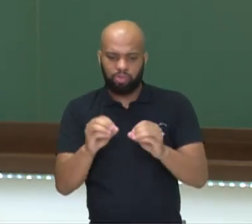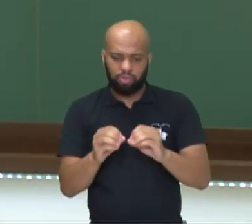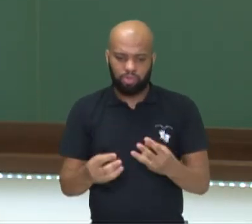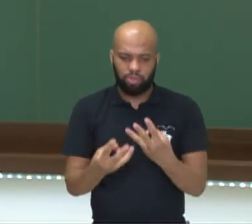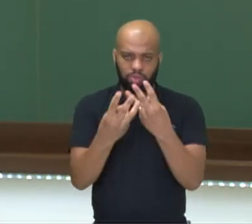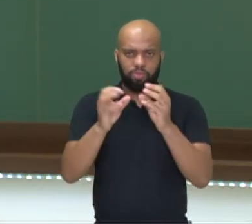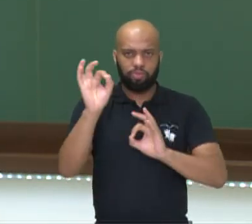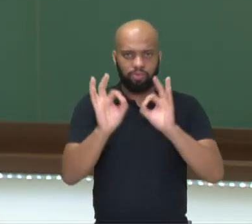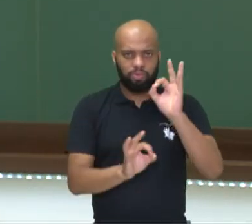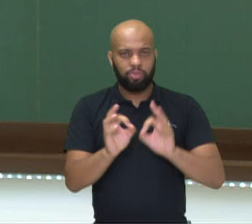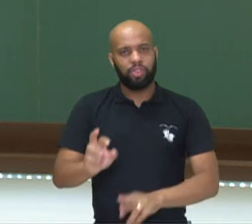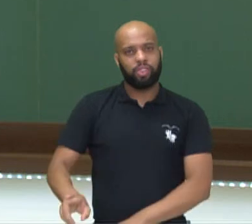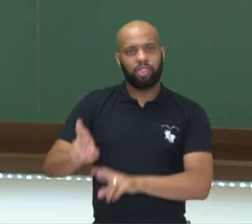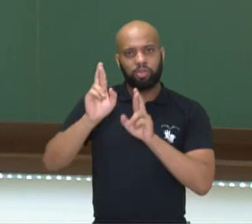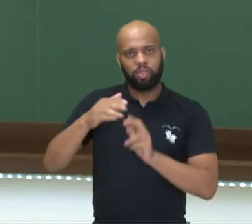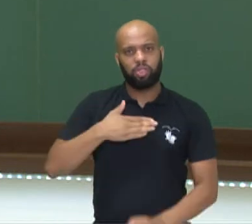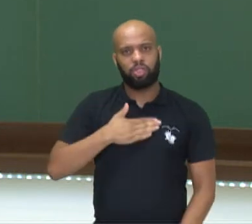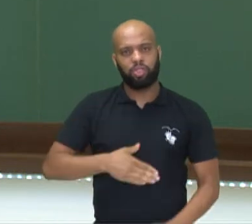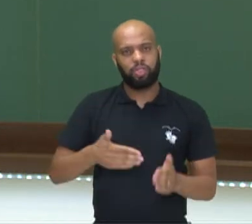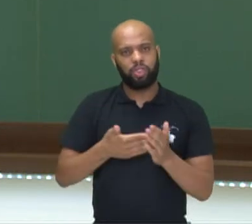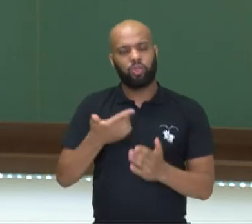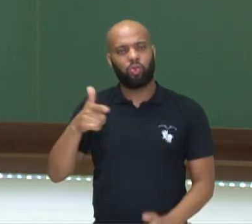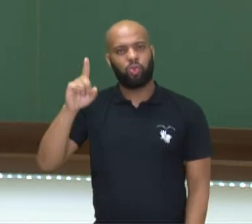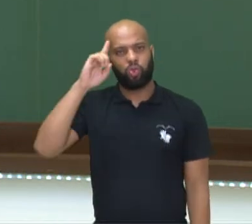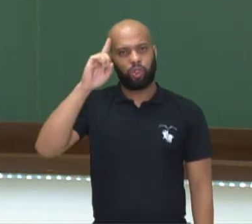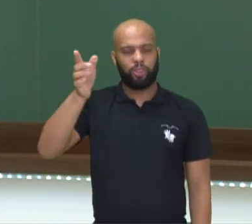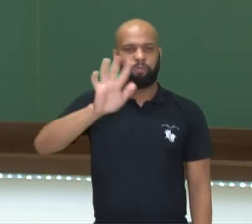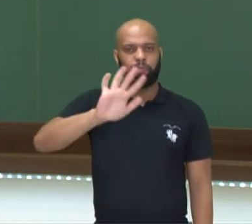ONU. Espero que vocês tenham gostado. Até breve!